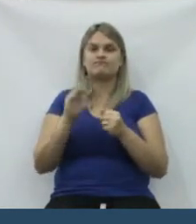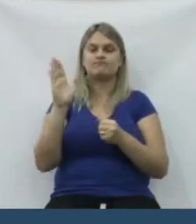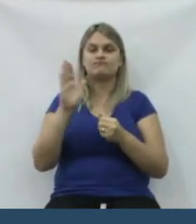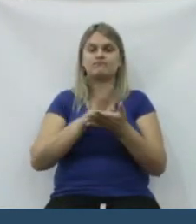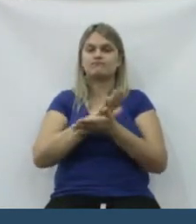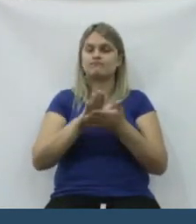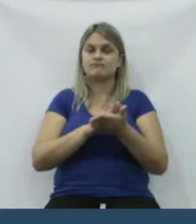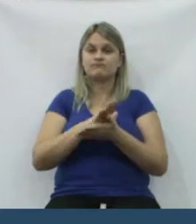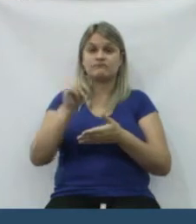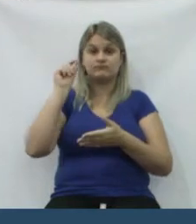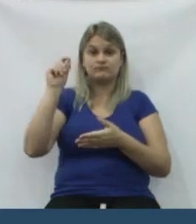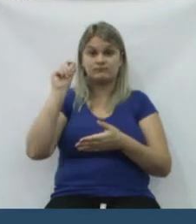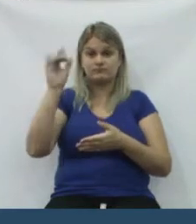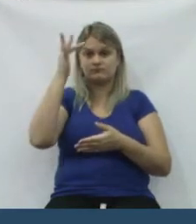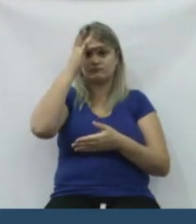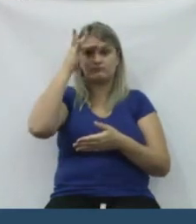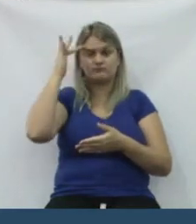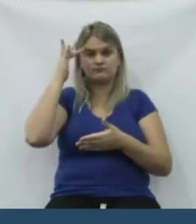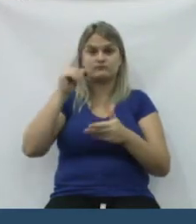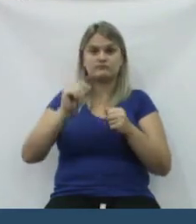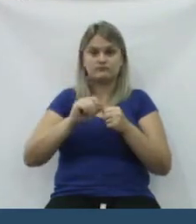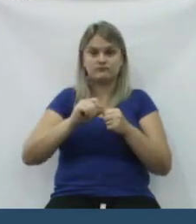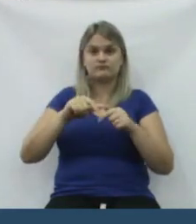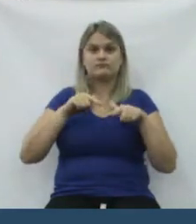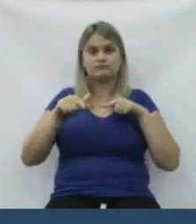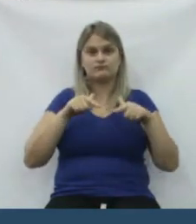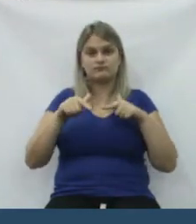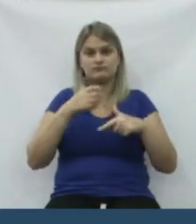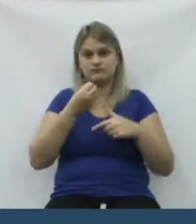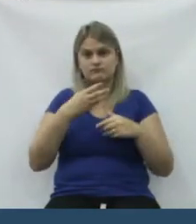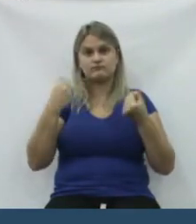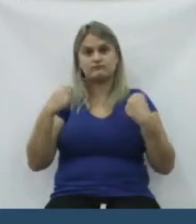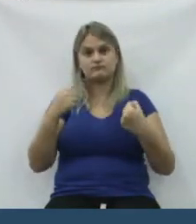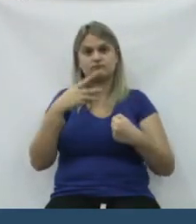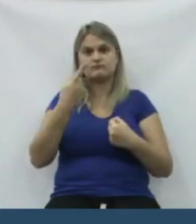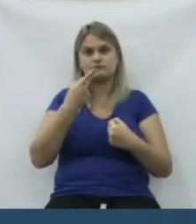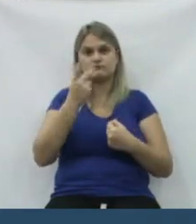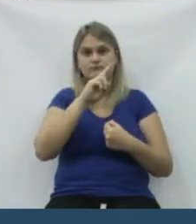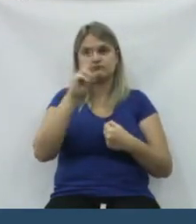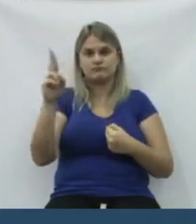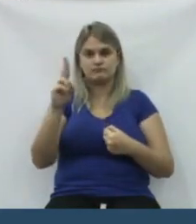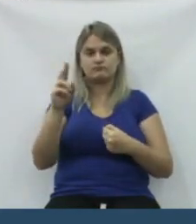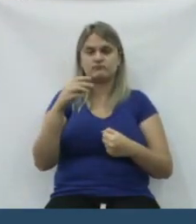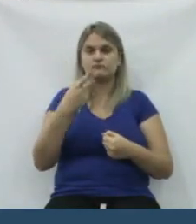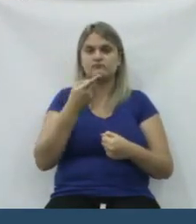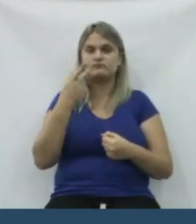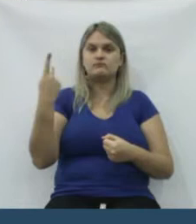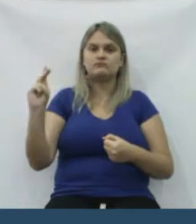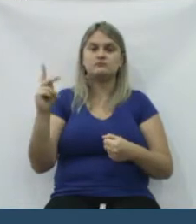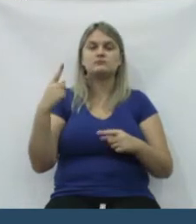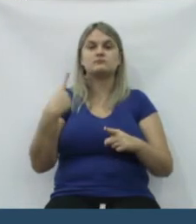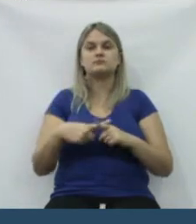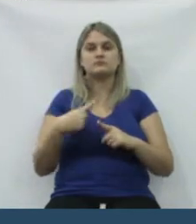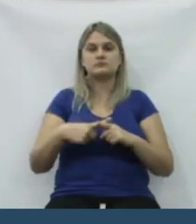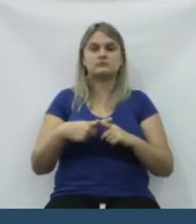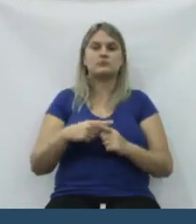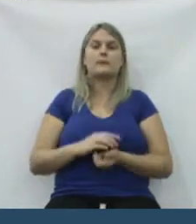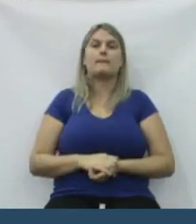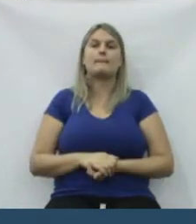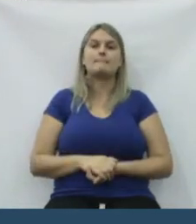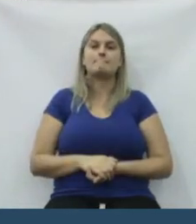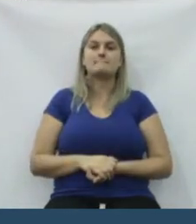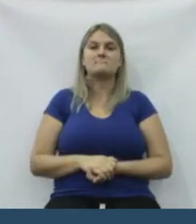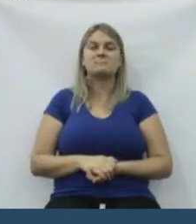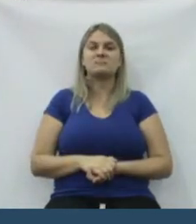não trabalha para a região. E aquele que traz e que faz, vamos falar o homem e vamos trabalhar por ele. Por quê?